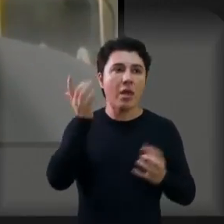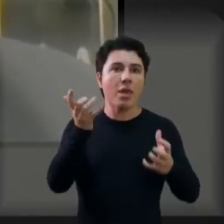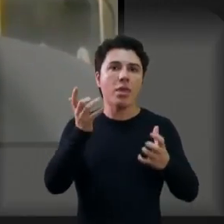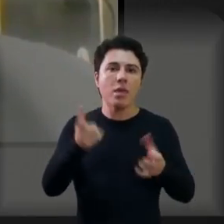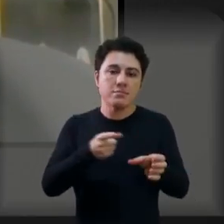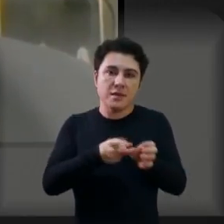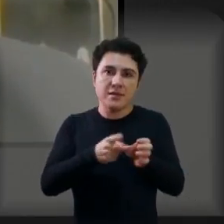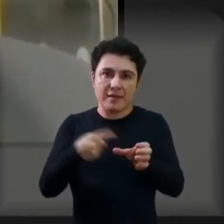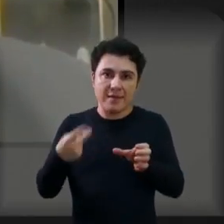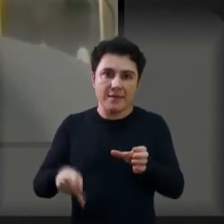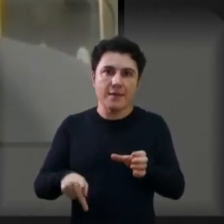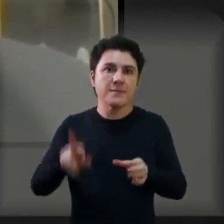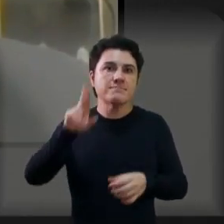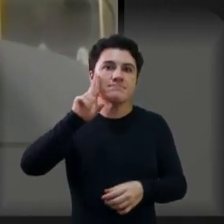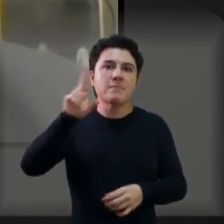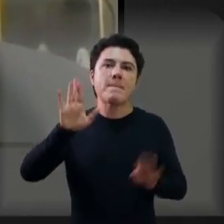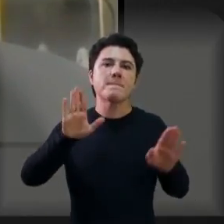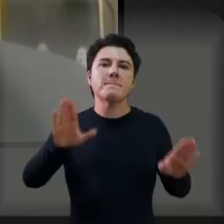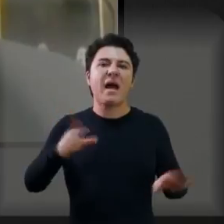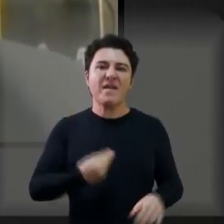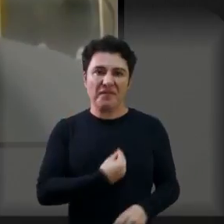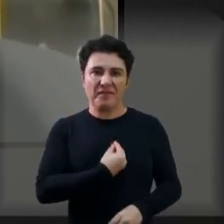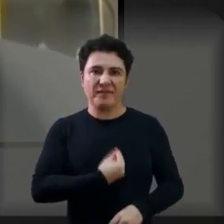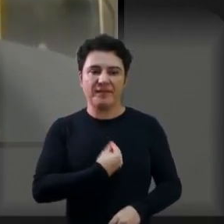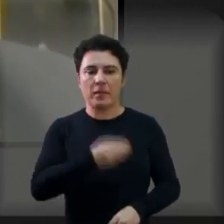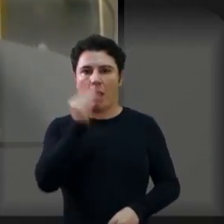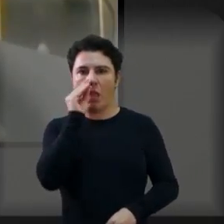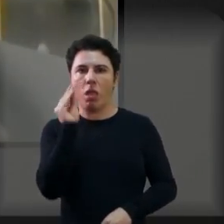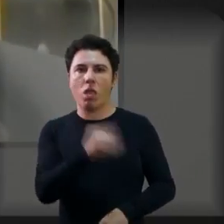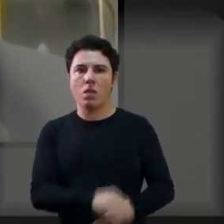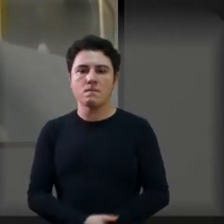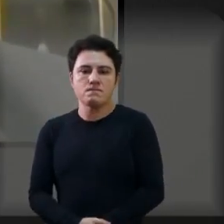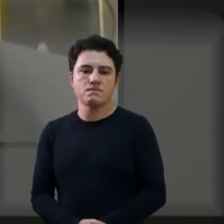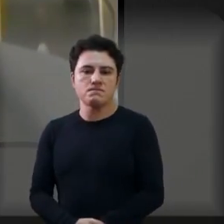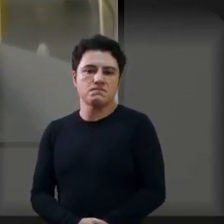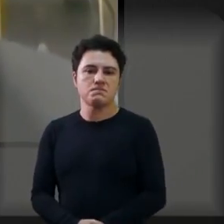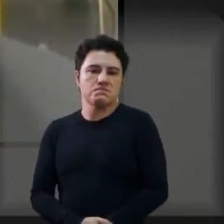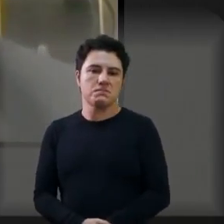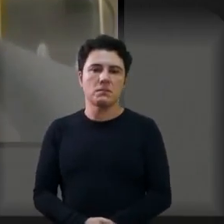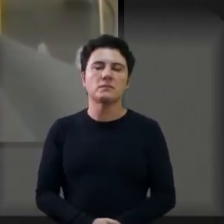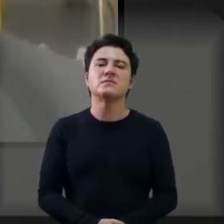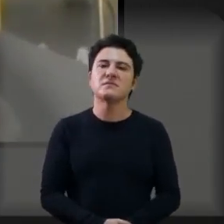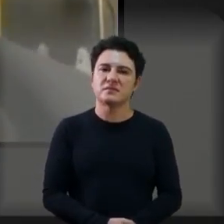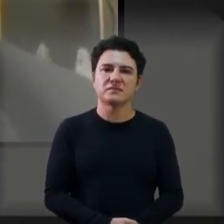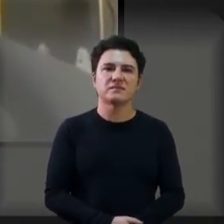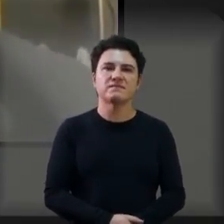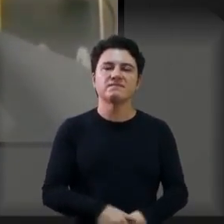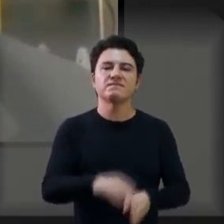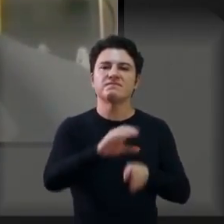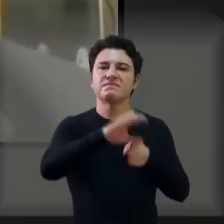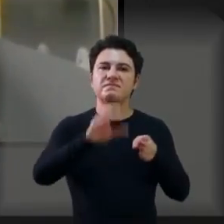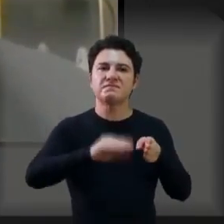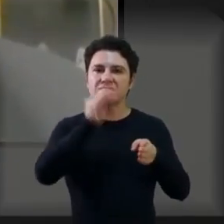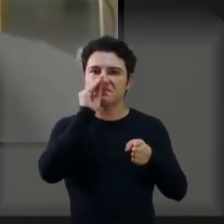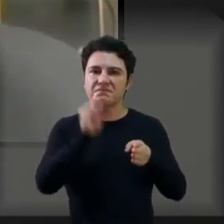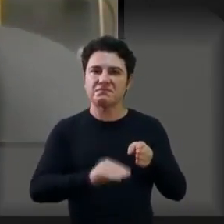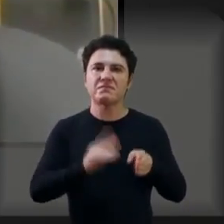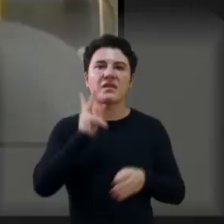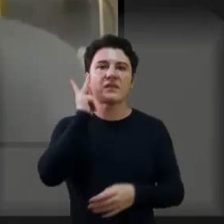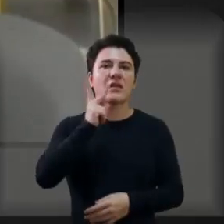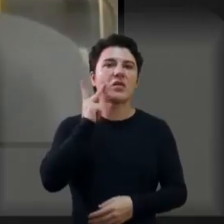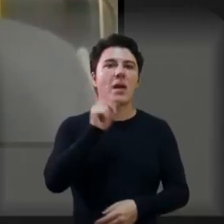e não respeitam a vida. E desdenham de quem está respeitando, desdenha dessa casa, desdenha de vereador.